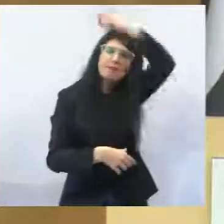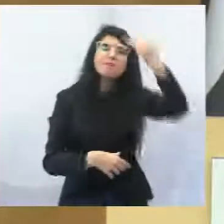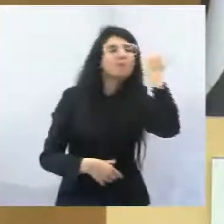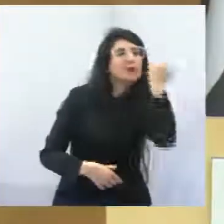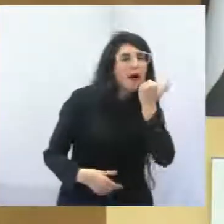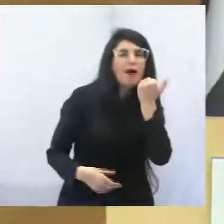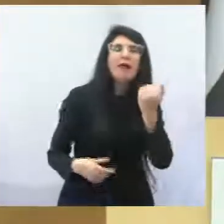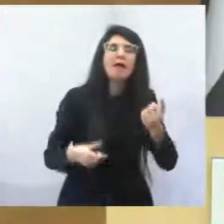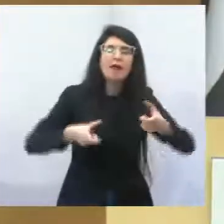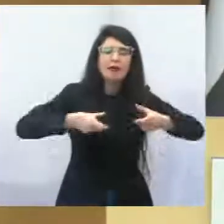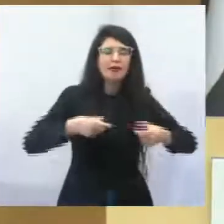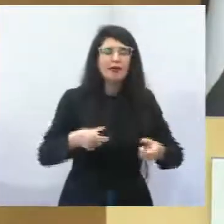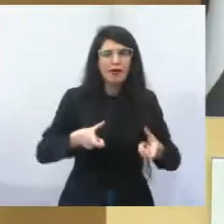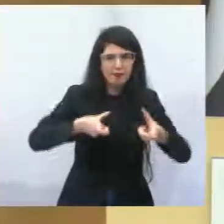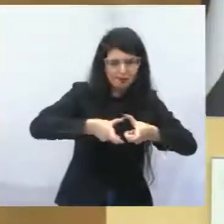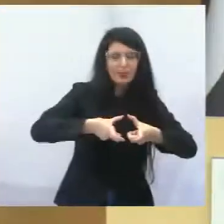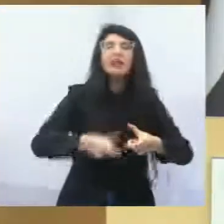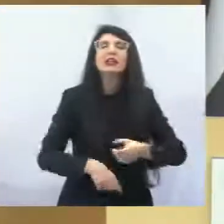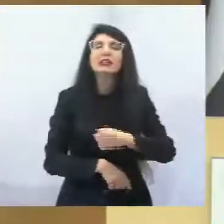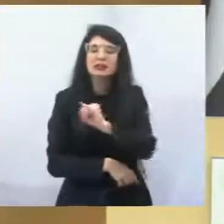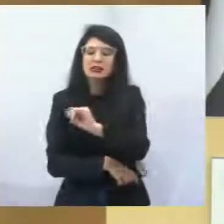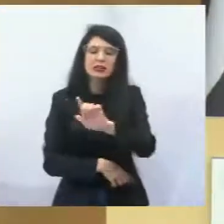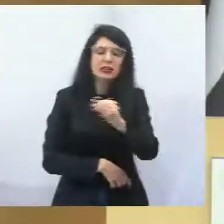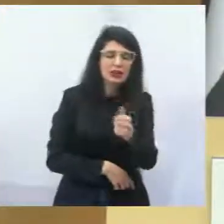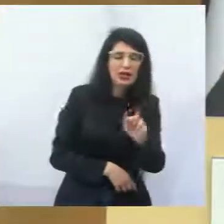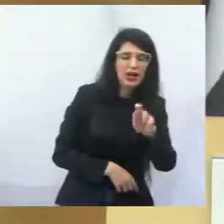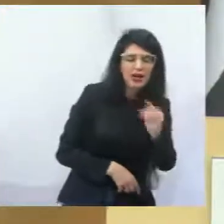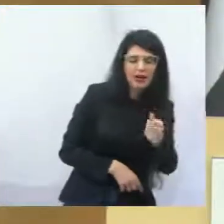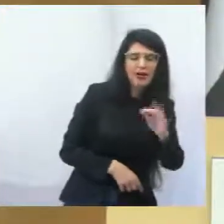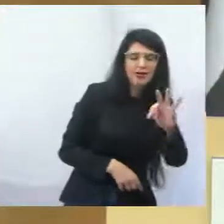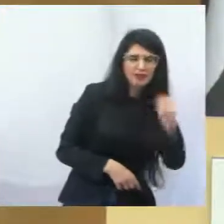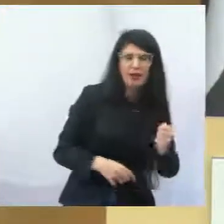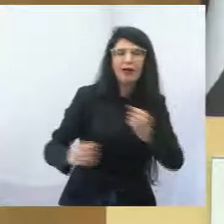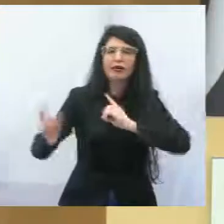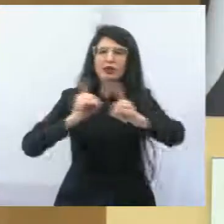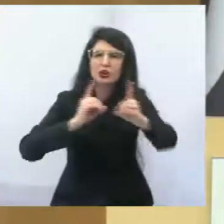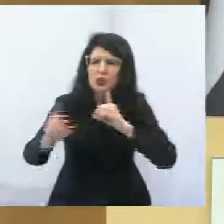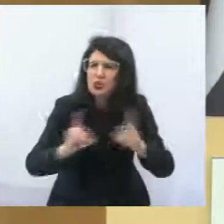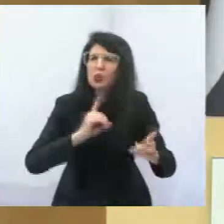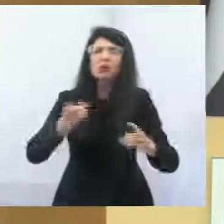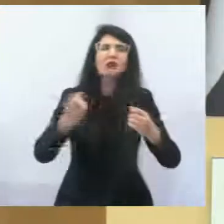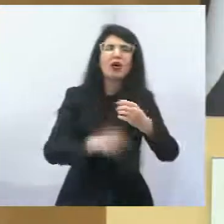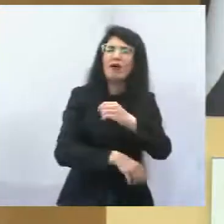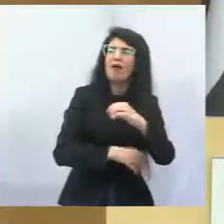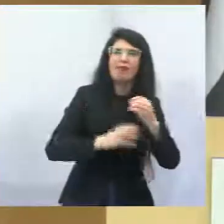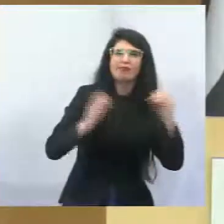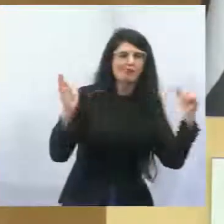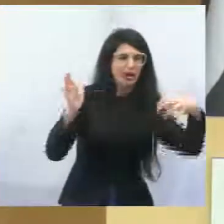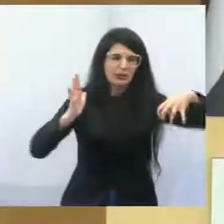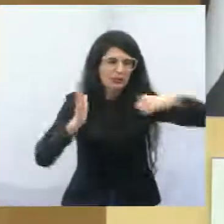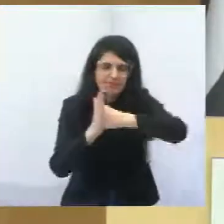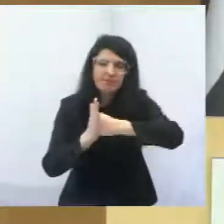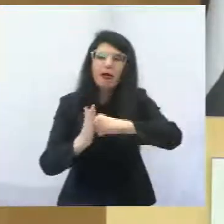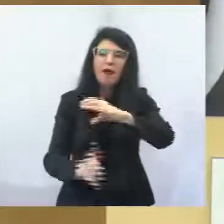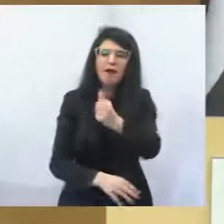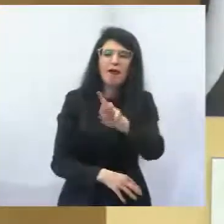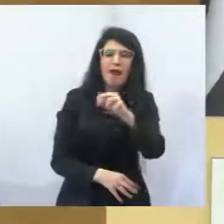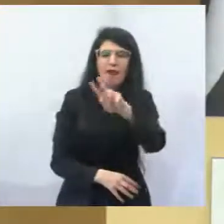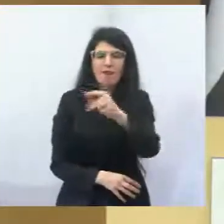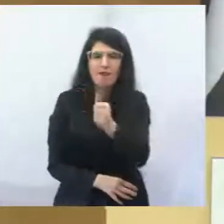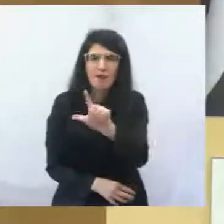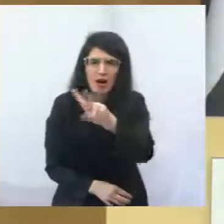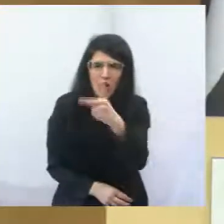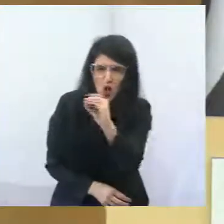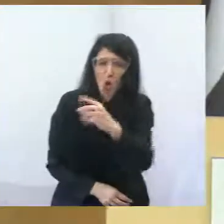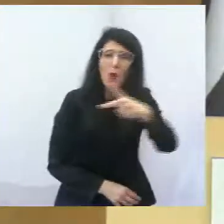Quem se acidenta nas rodovias, Dutra, Carvalho Pinto, as rodovias que cercam Jacareí, quando a pessoa se acidenta